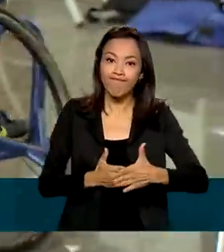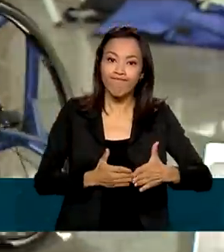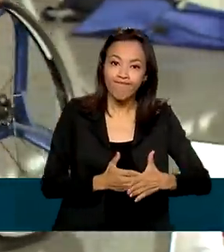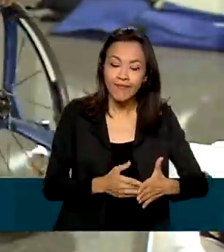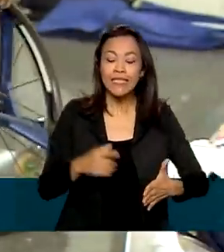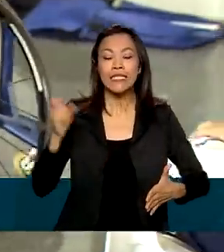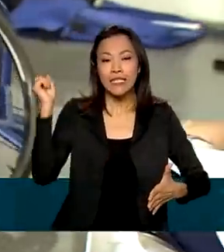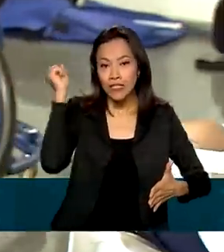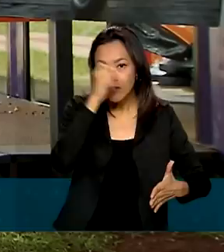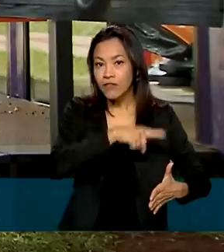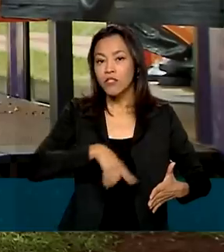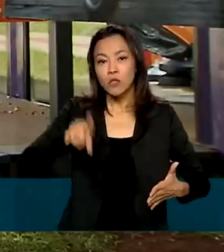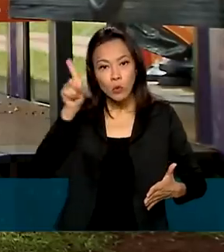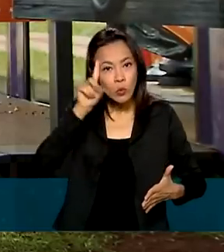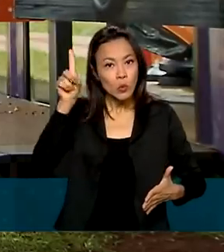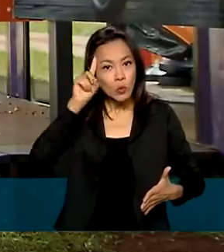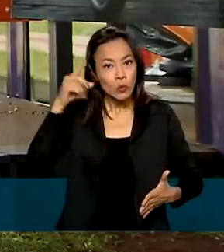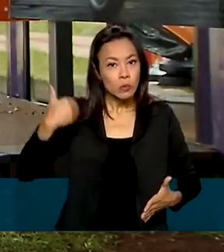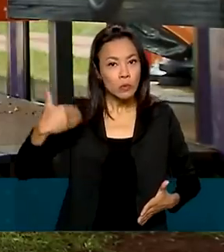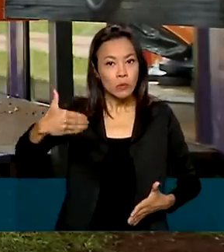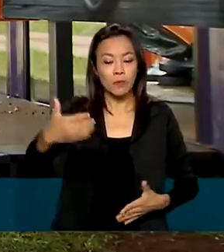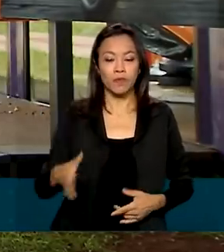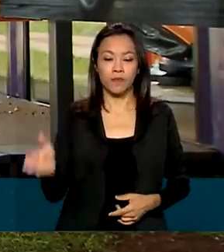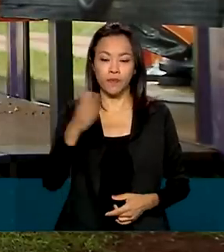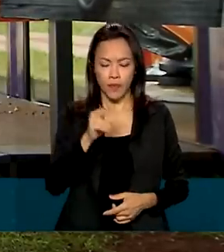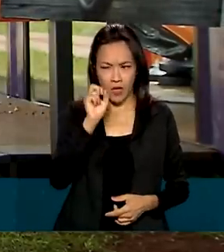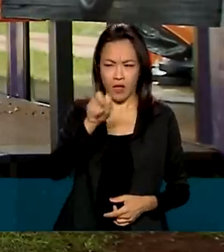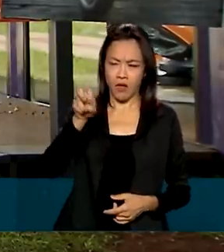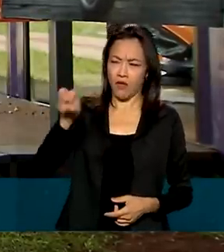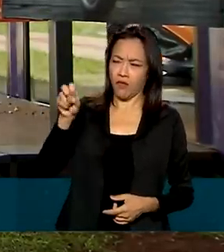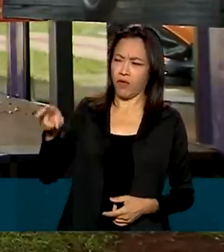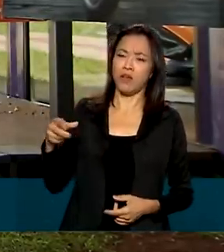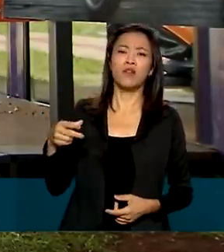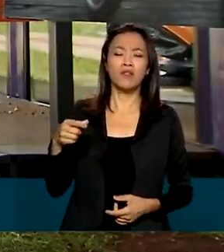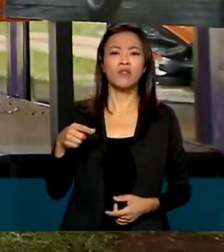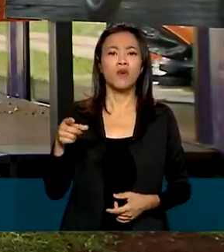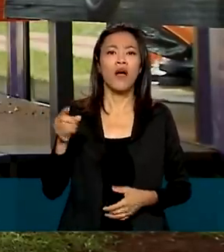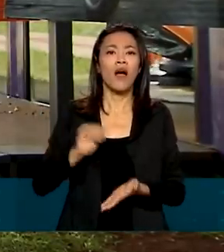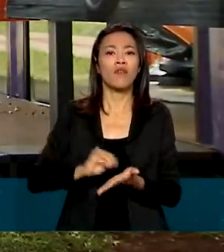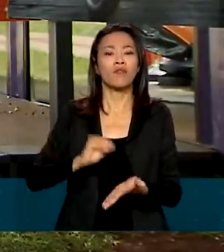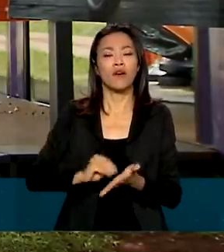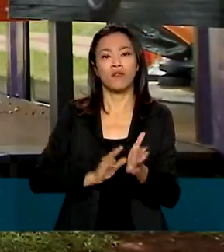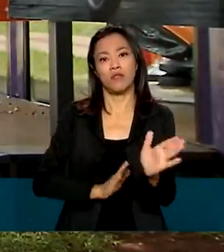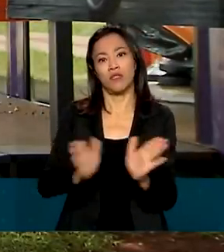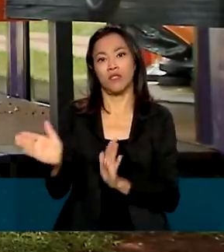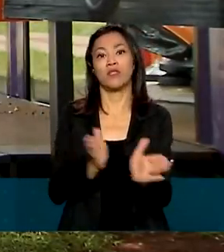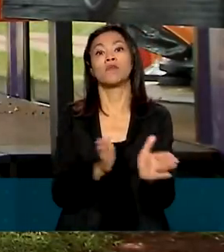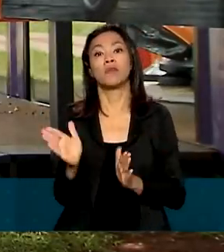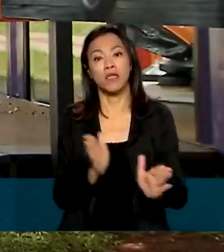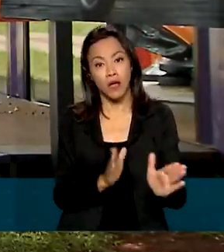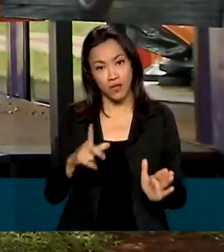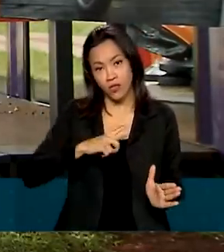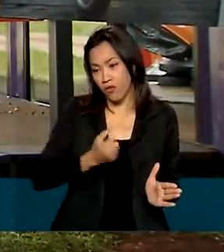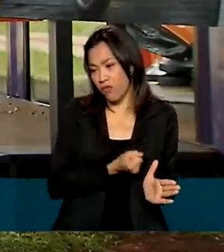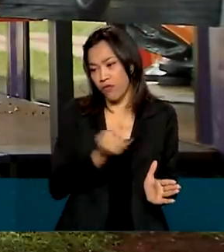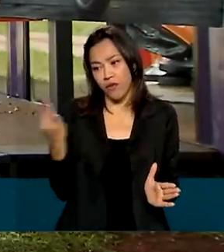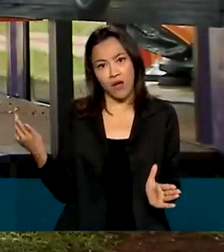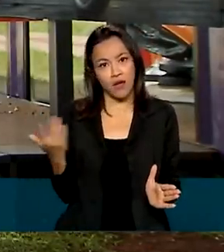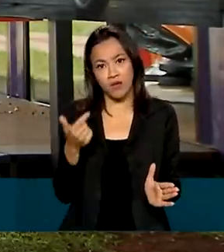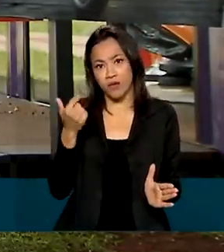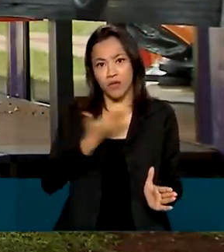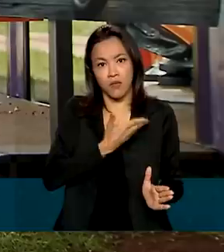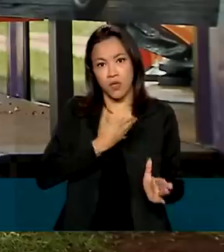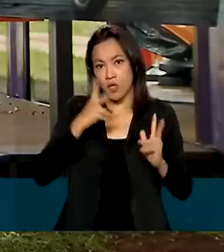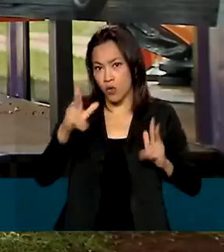uma batalha diária. Eu vejo muitas vezes a falta de acessibilidade como um fator de exclusão social. Eu tenho vários amigos cadeirantes como eu